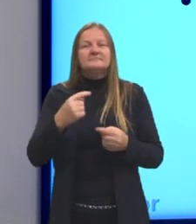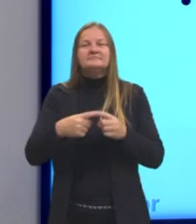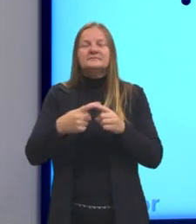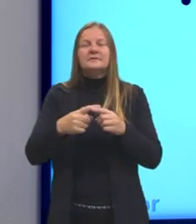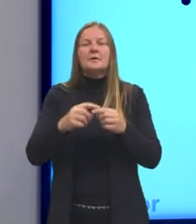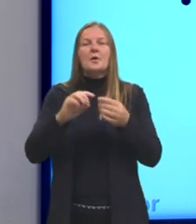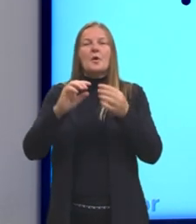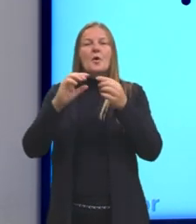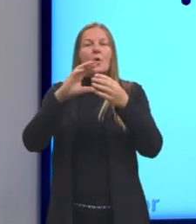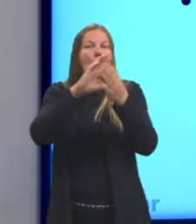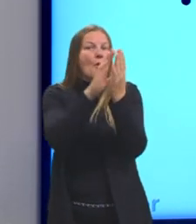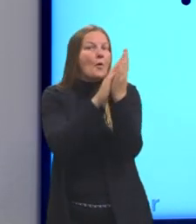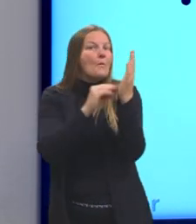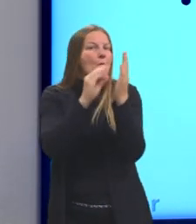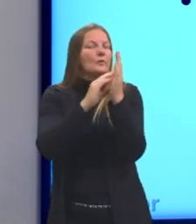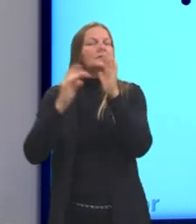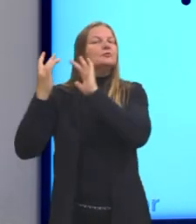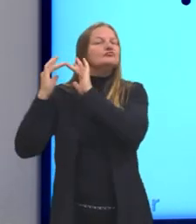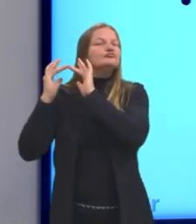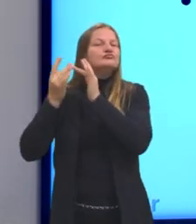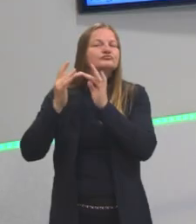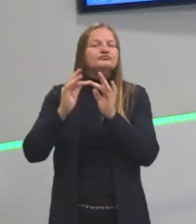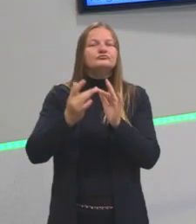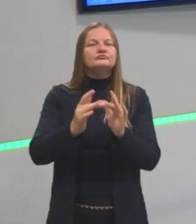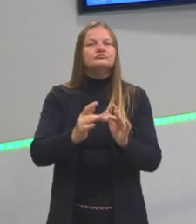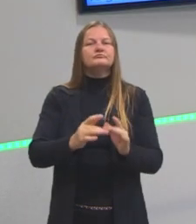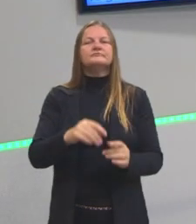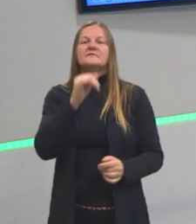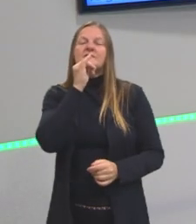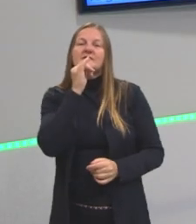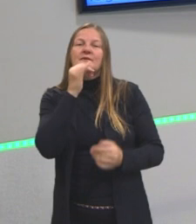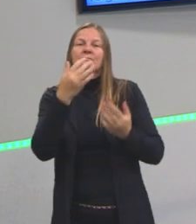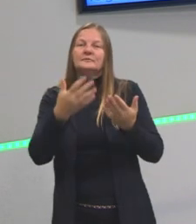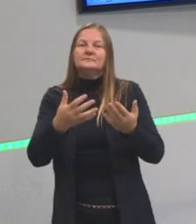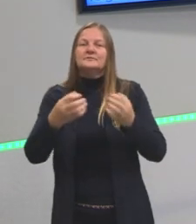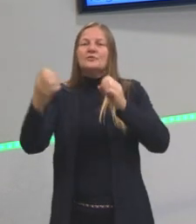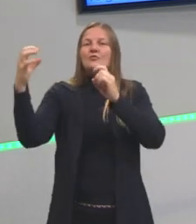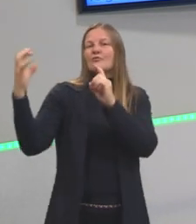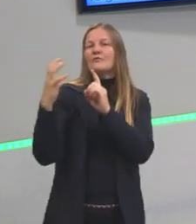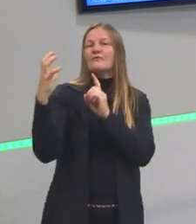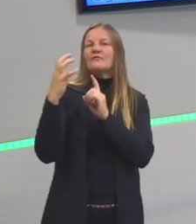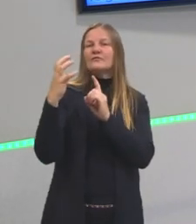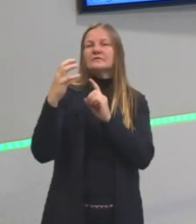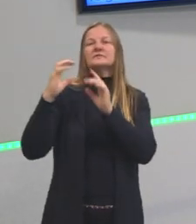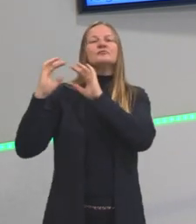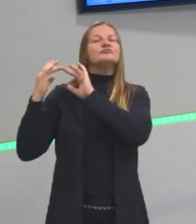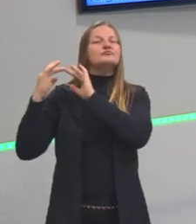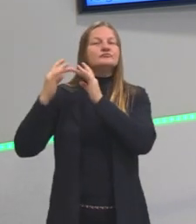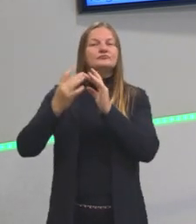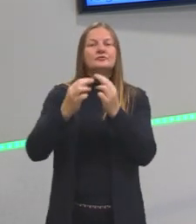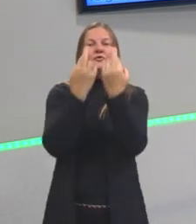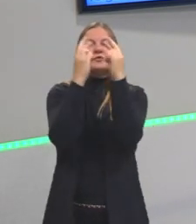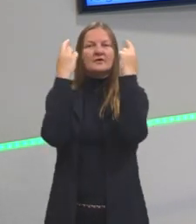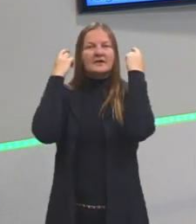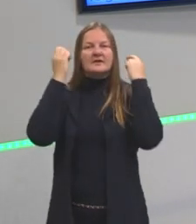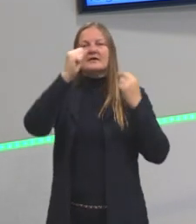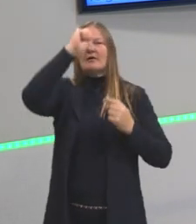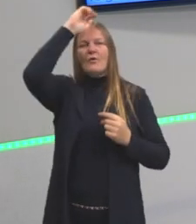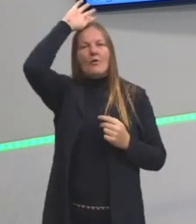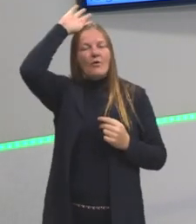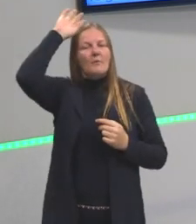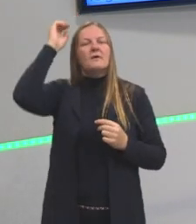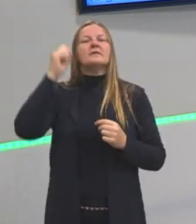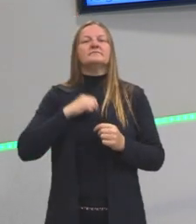clássico. Modelo clássico é o quê? Um exemplo, influência do clássico greco-romano, lá da